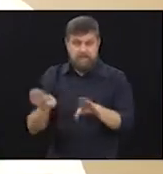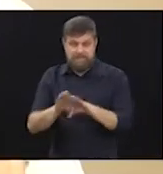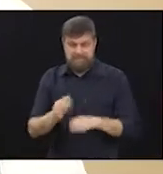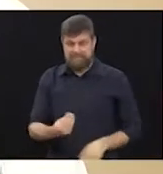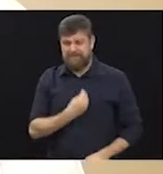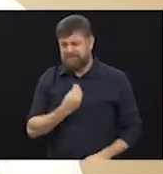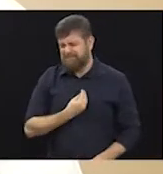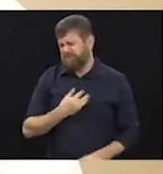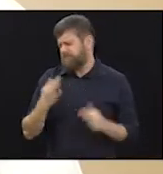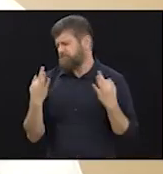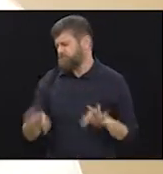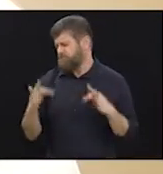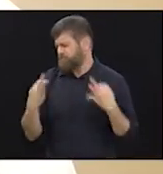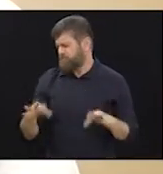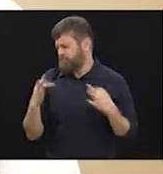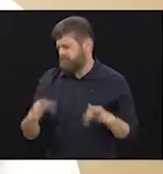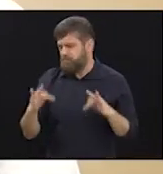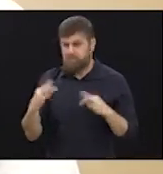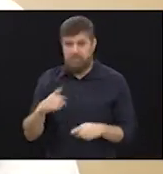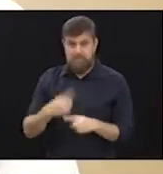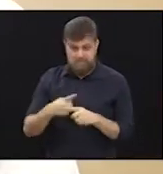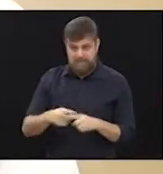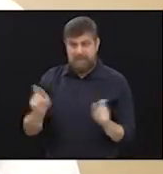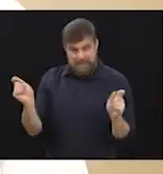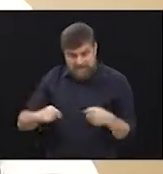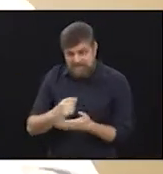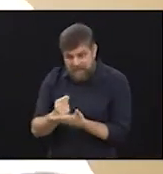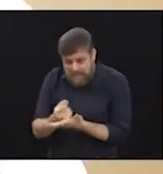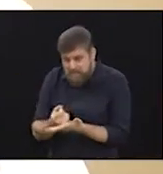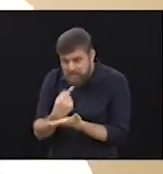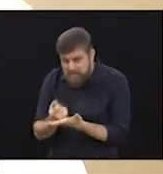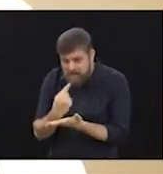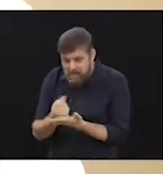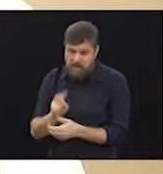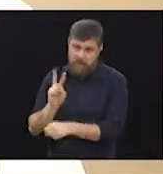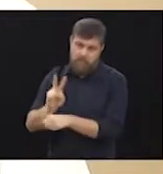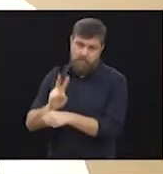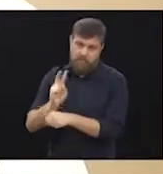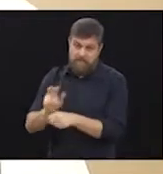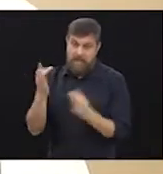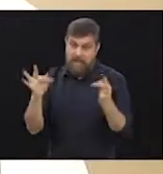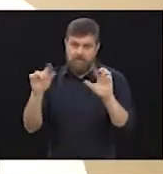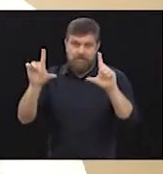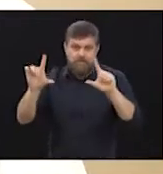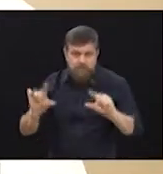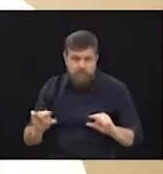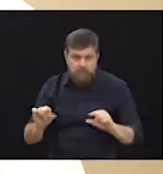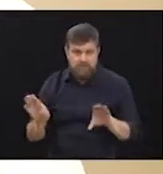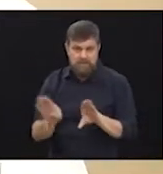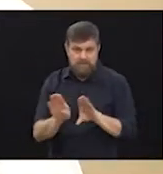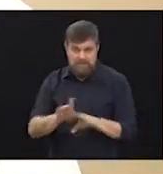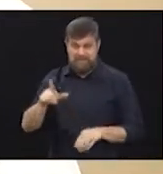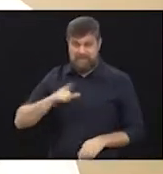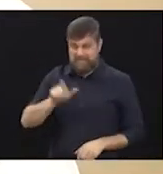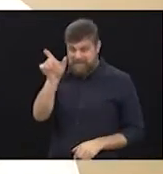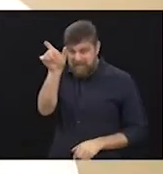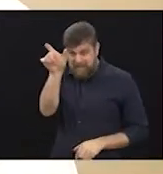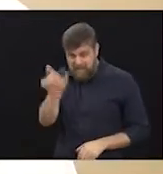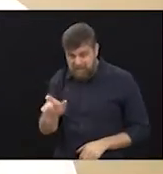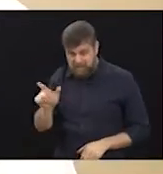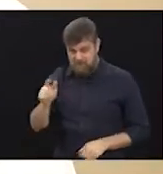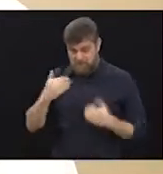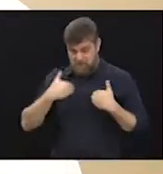com dor. e ele não precisa beber com dor porque o tratamento está disponível. As artrites que tem como causa doença